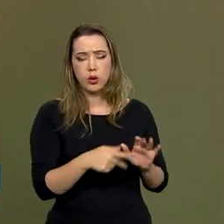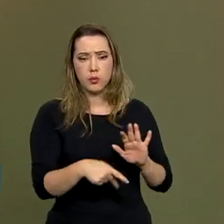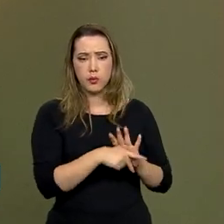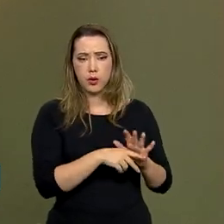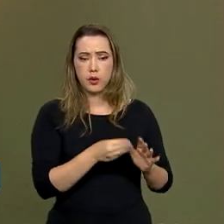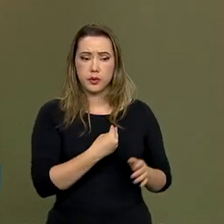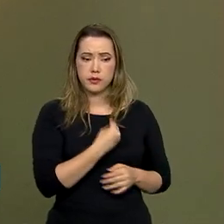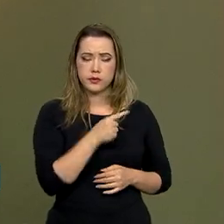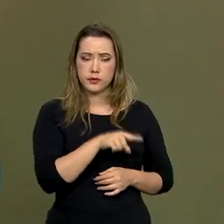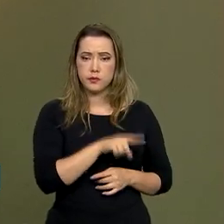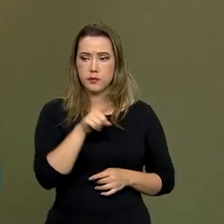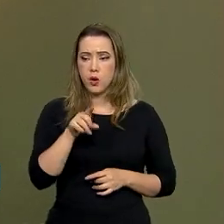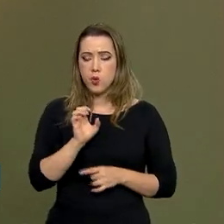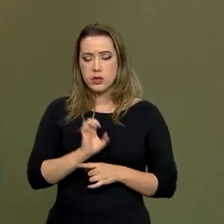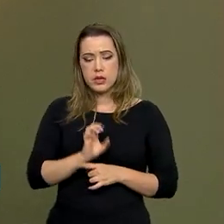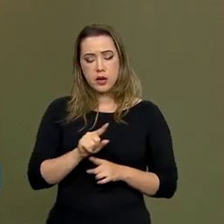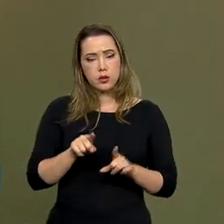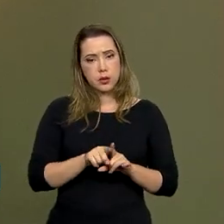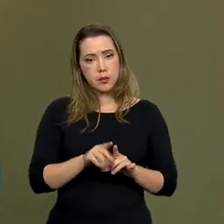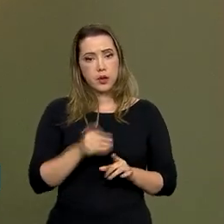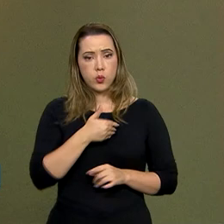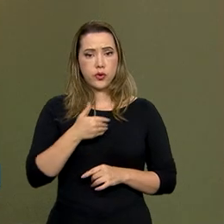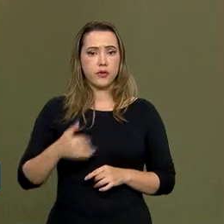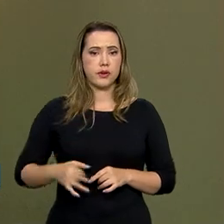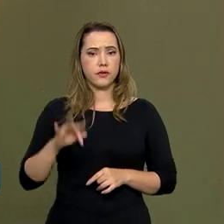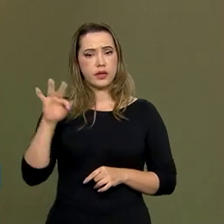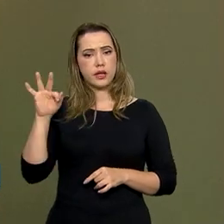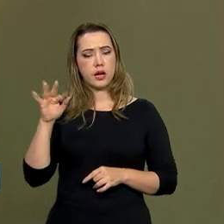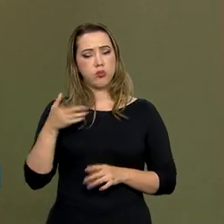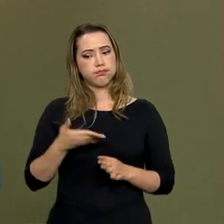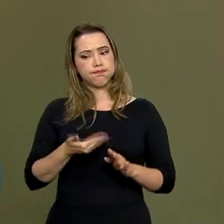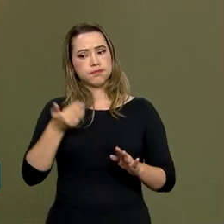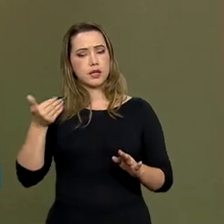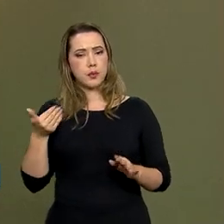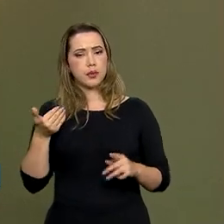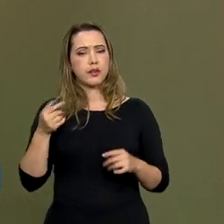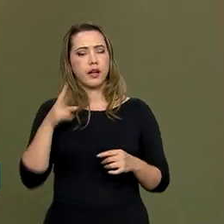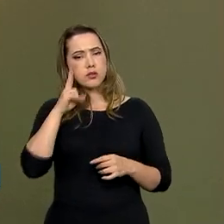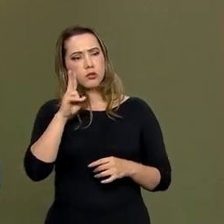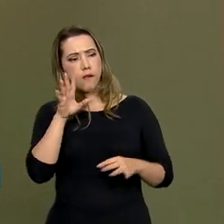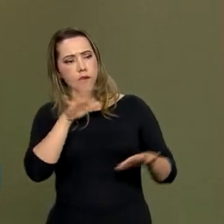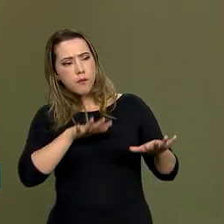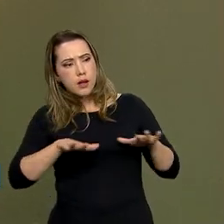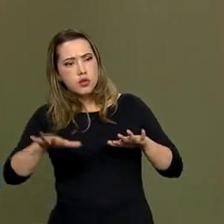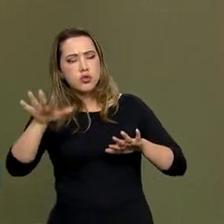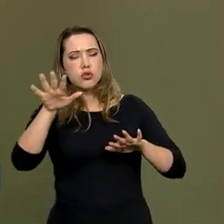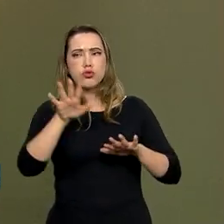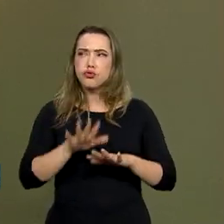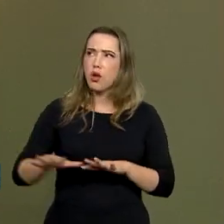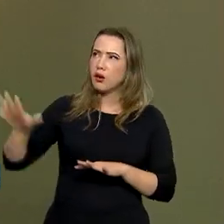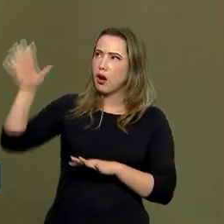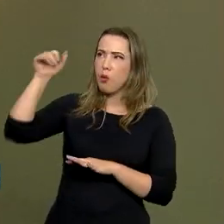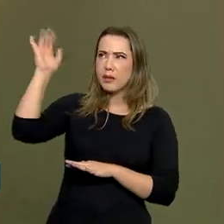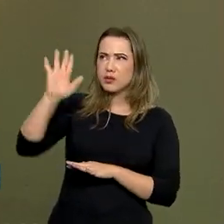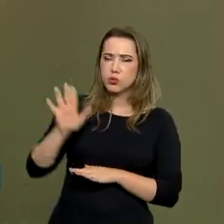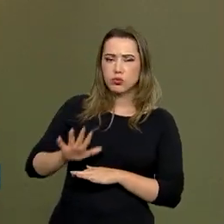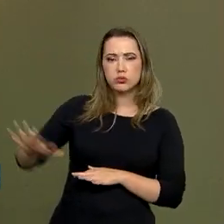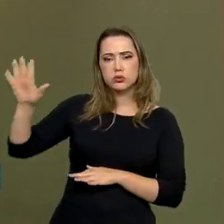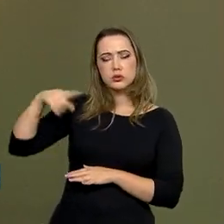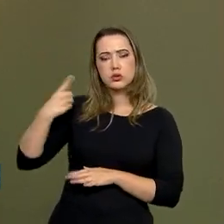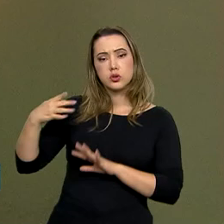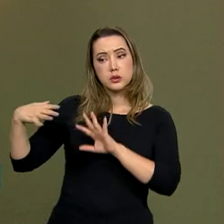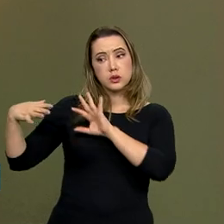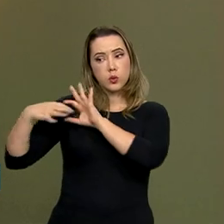região. O Estado, do mesmo jeito, o governo federal, ele já olha mais o conjunto. Então, obrigatoriamente, temos que trabalhar em